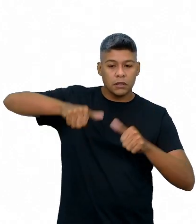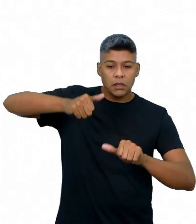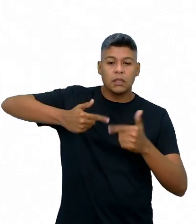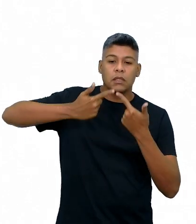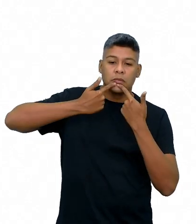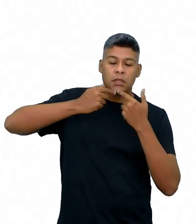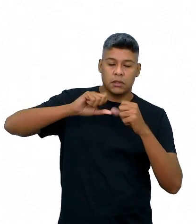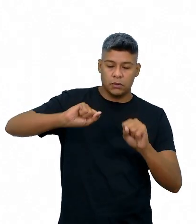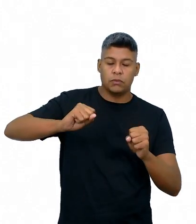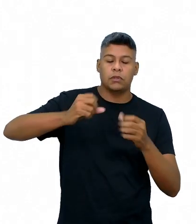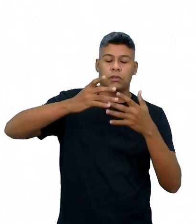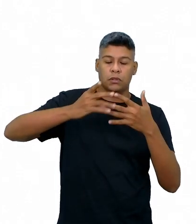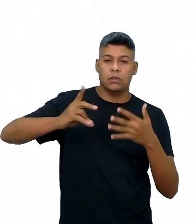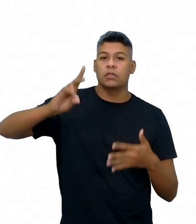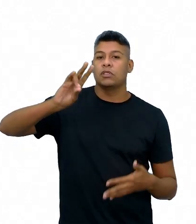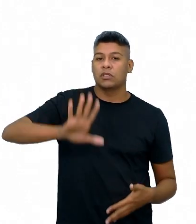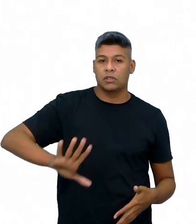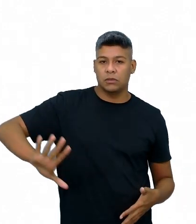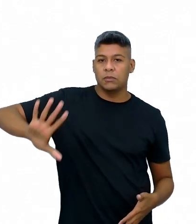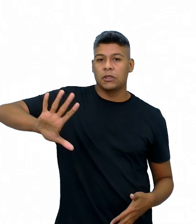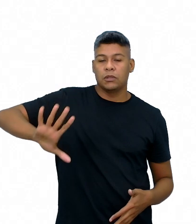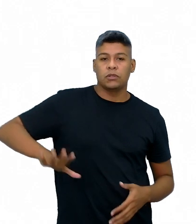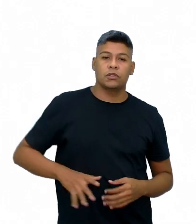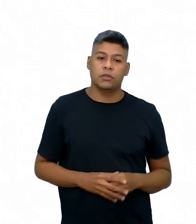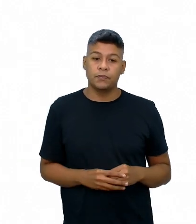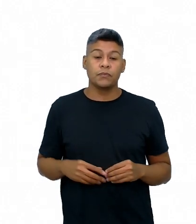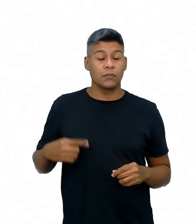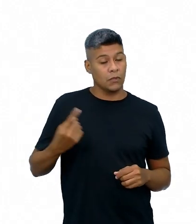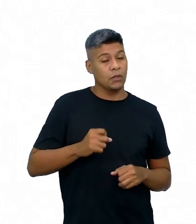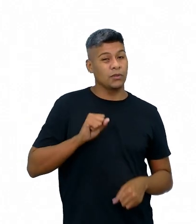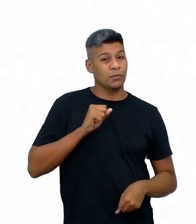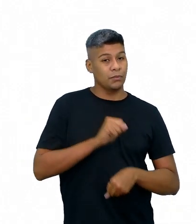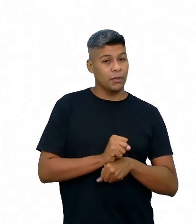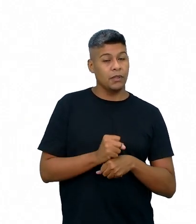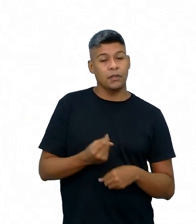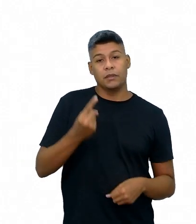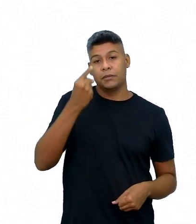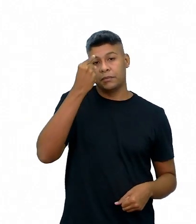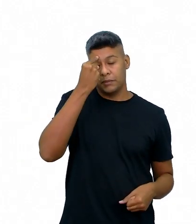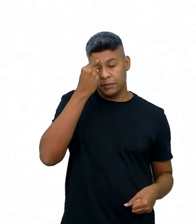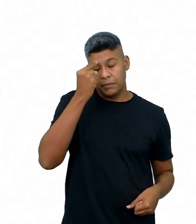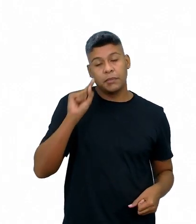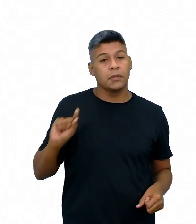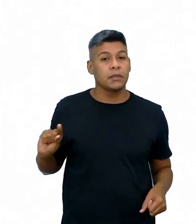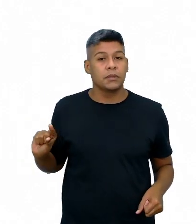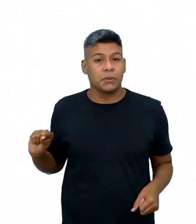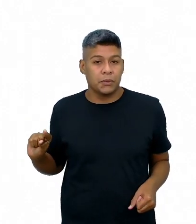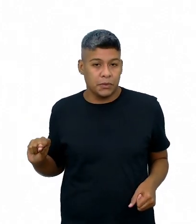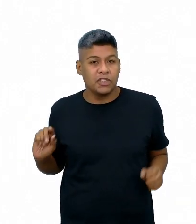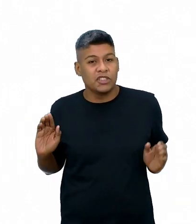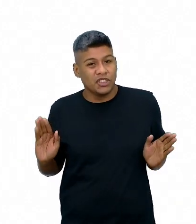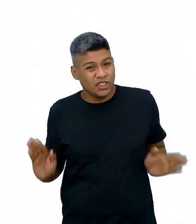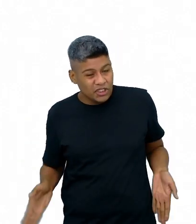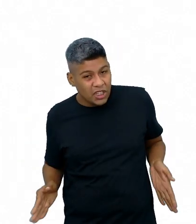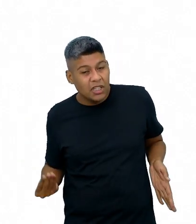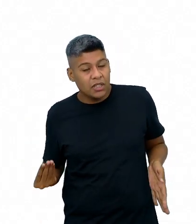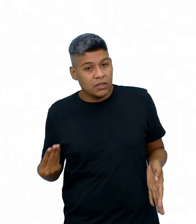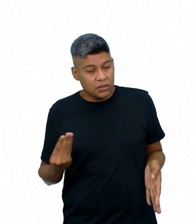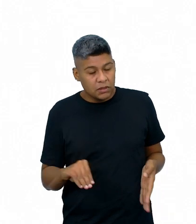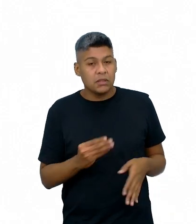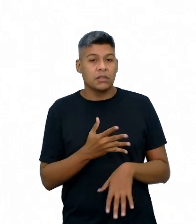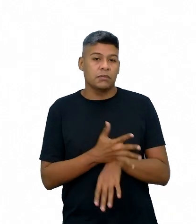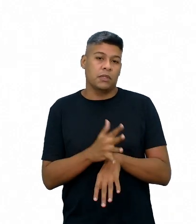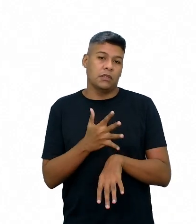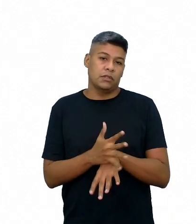linguística e semiótica. Se nós pararmos para pensar, provavelmente, já estamos colocando isso em